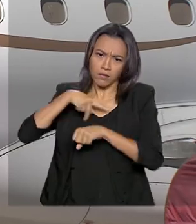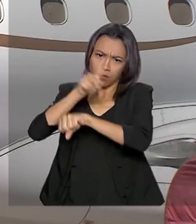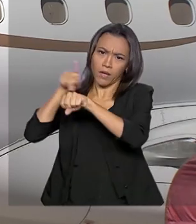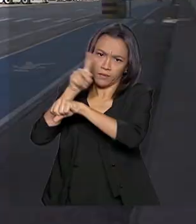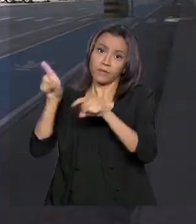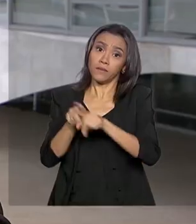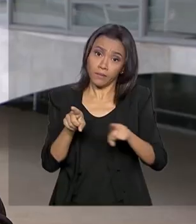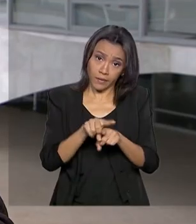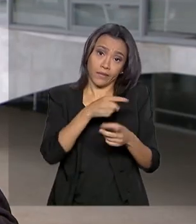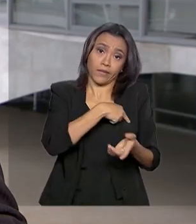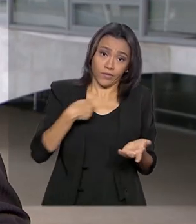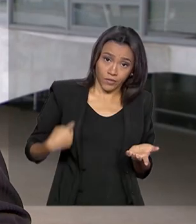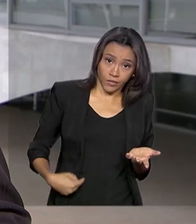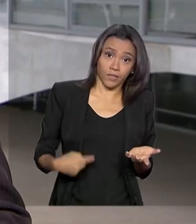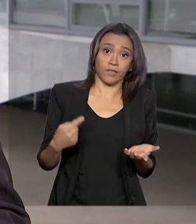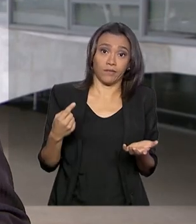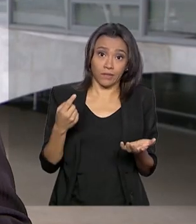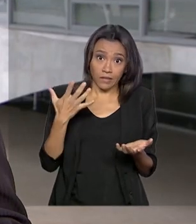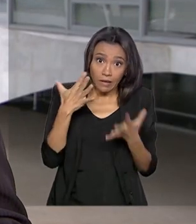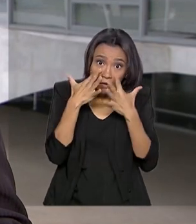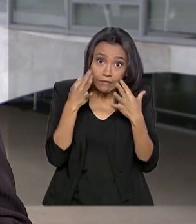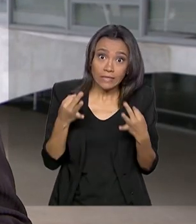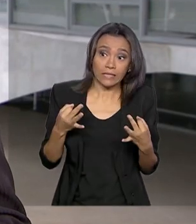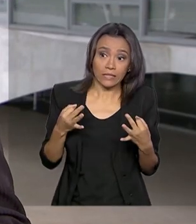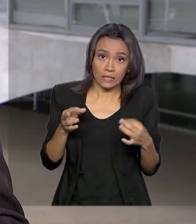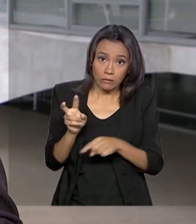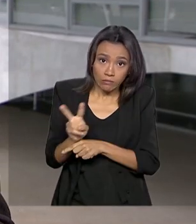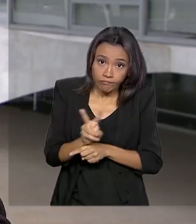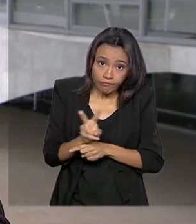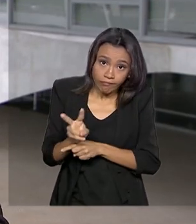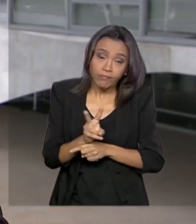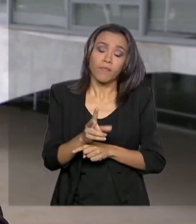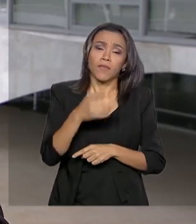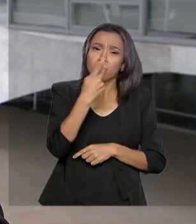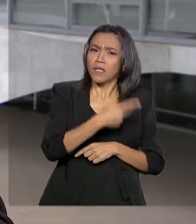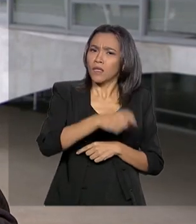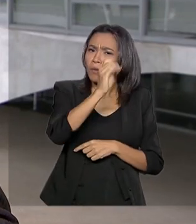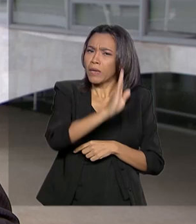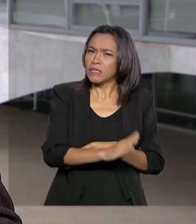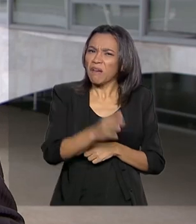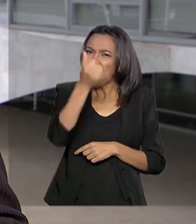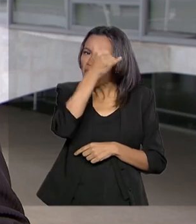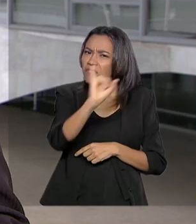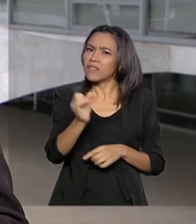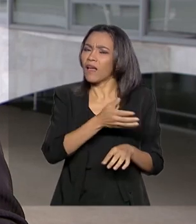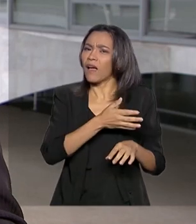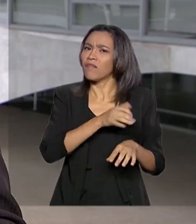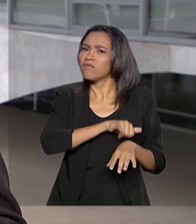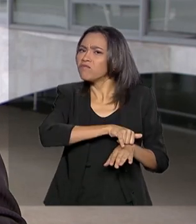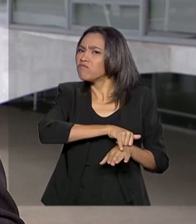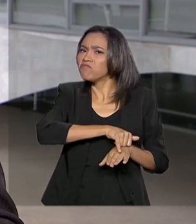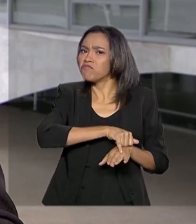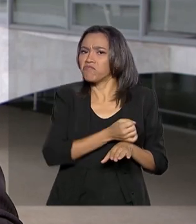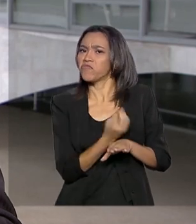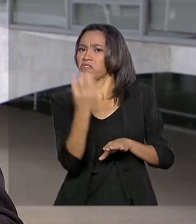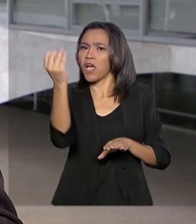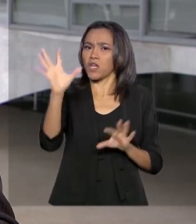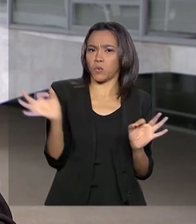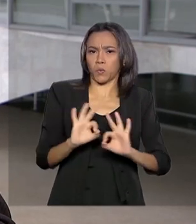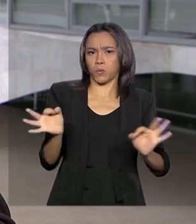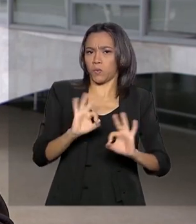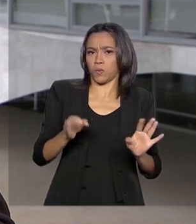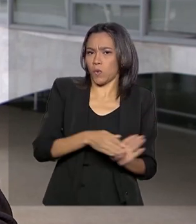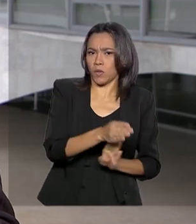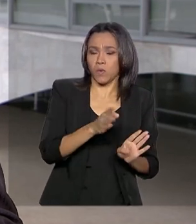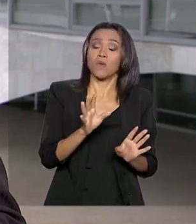da própria China. E, apesar disso, não existe no Brasil recomendação para evitar viagens. O que existe, na verdade, é uma